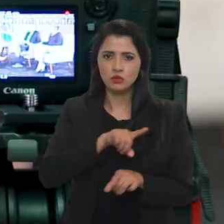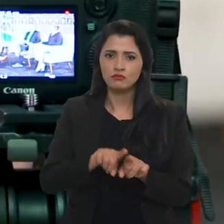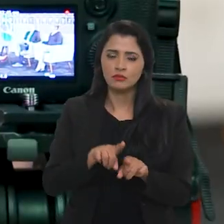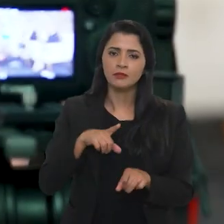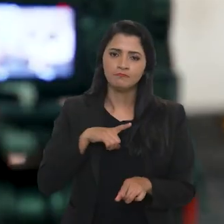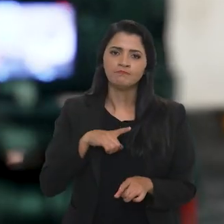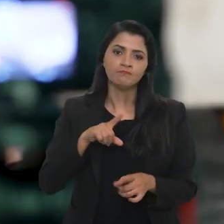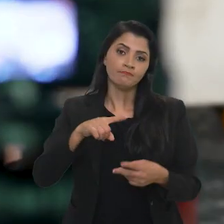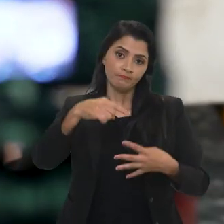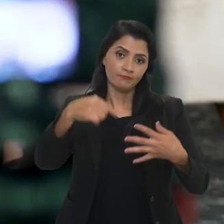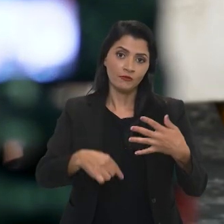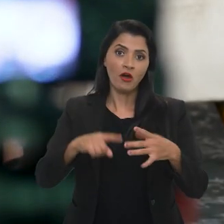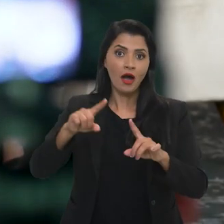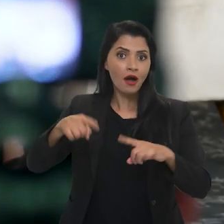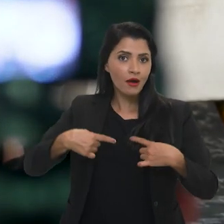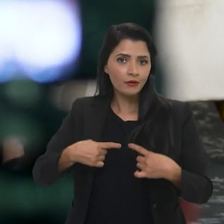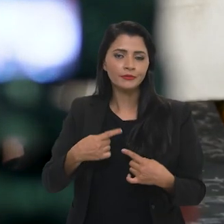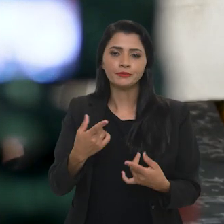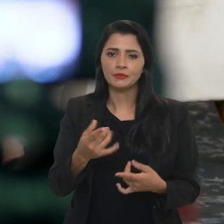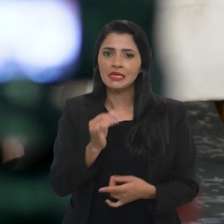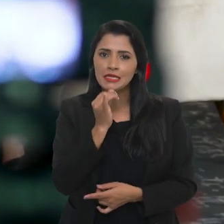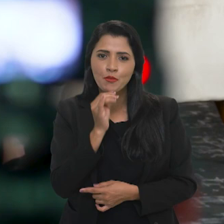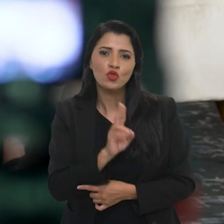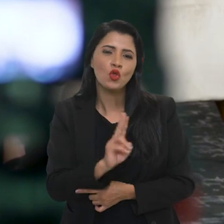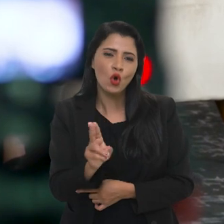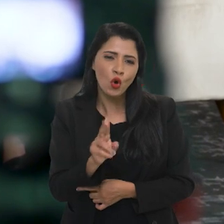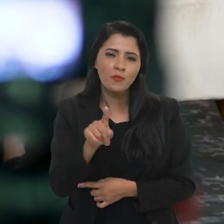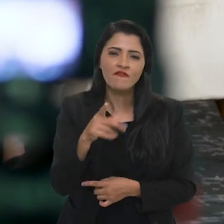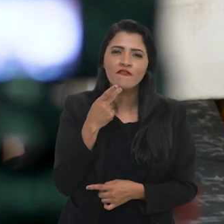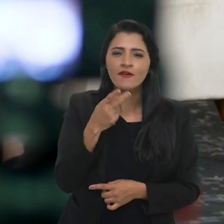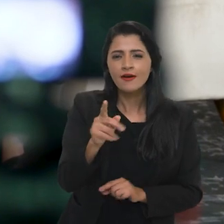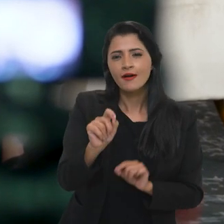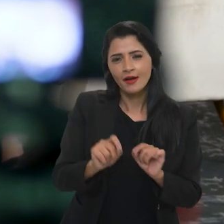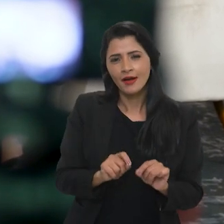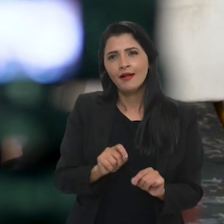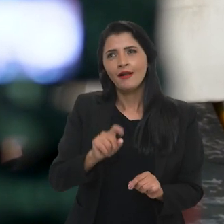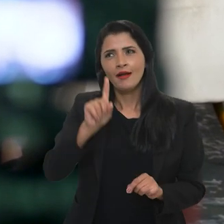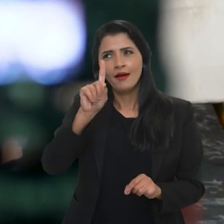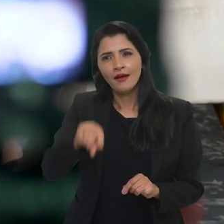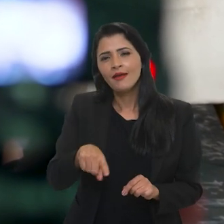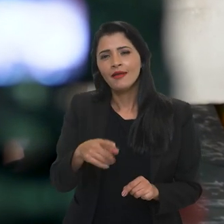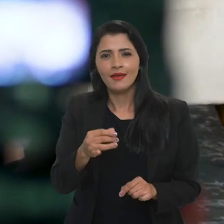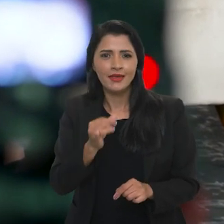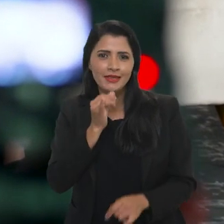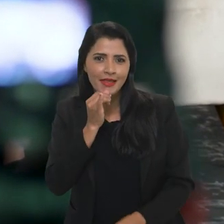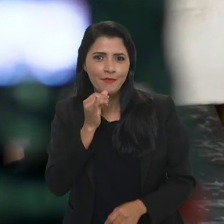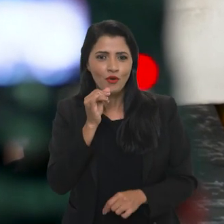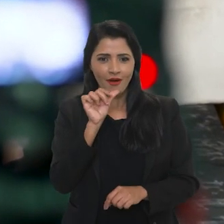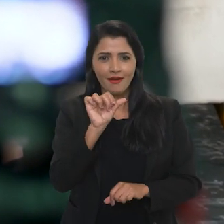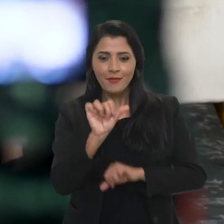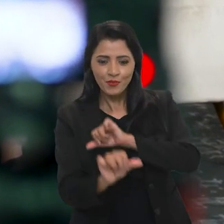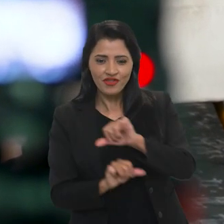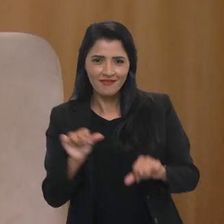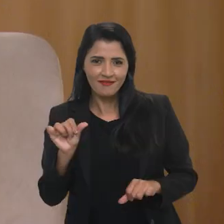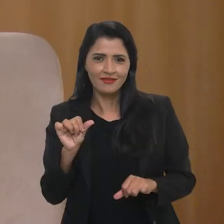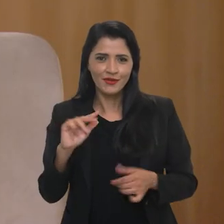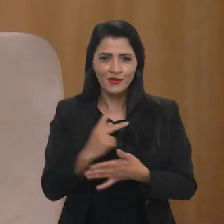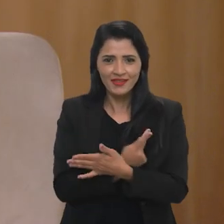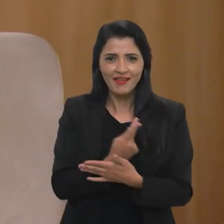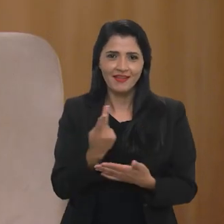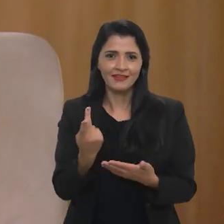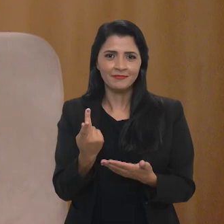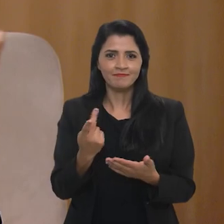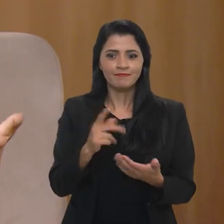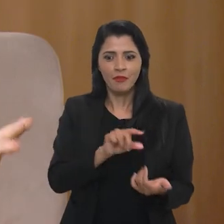Então, são vários desafios, tanto o que a gente chama, a gente está falando, quando a gente fala dessas mudanças